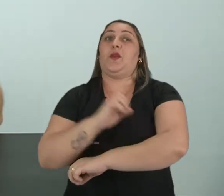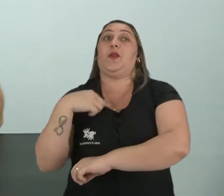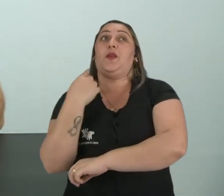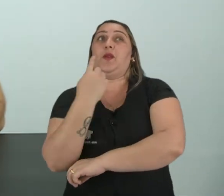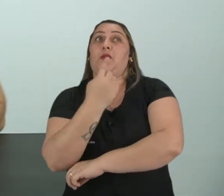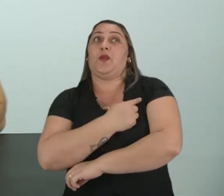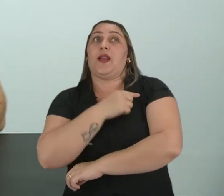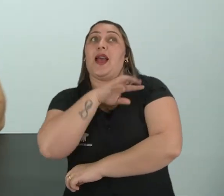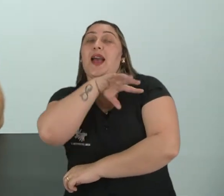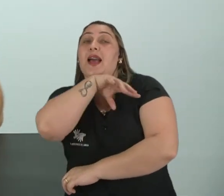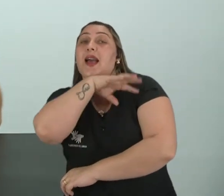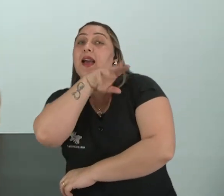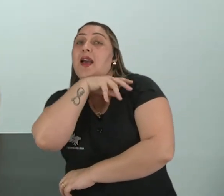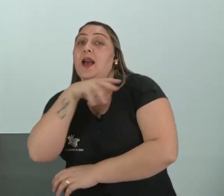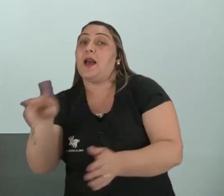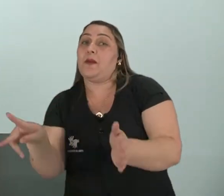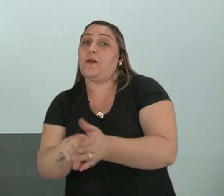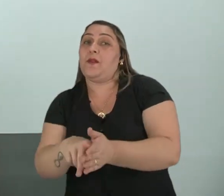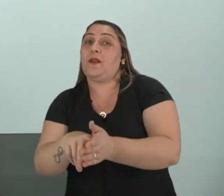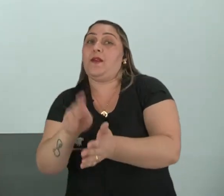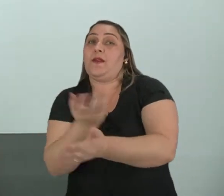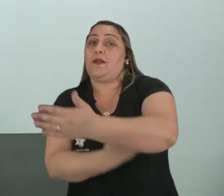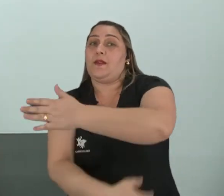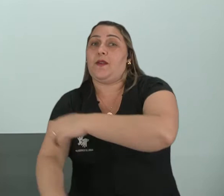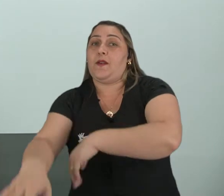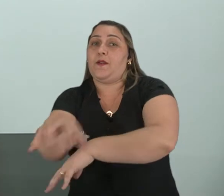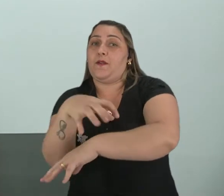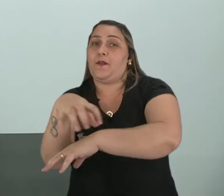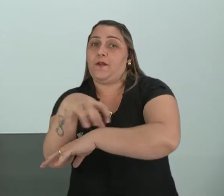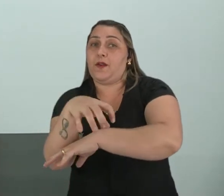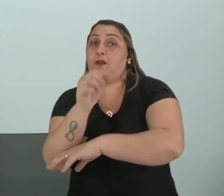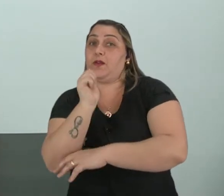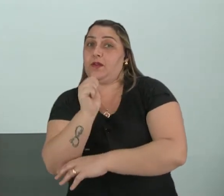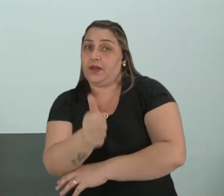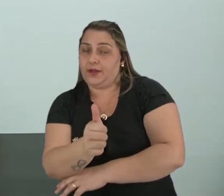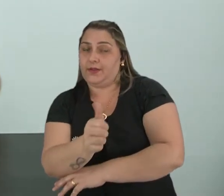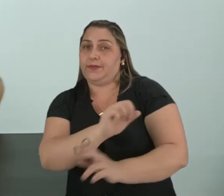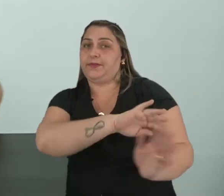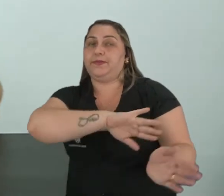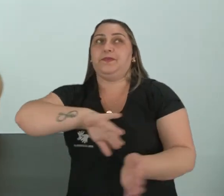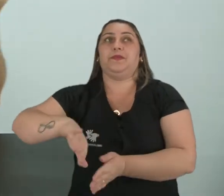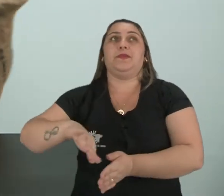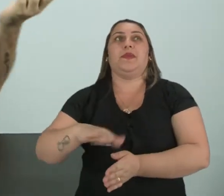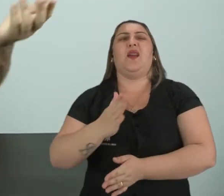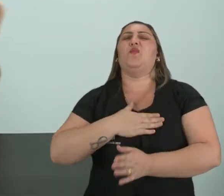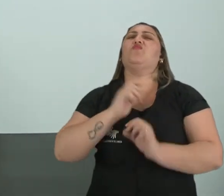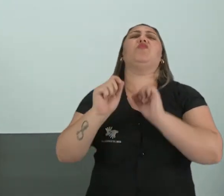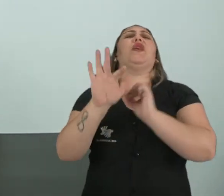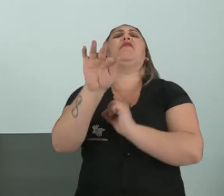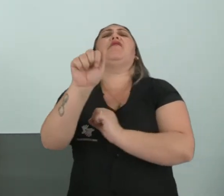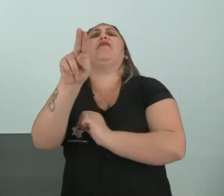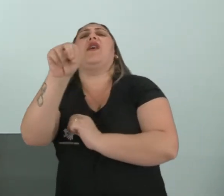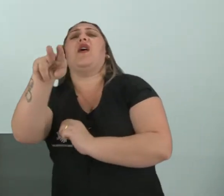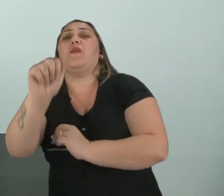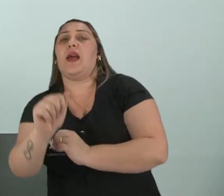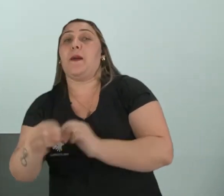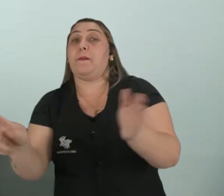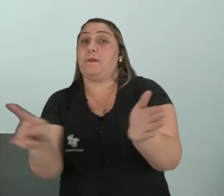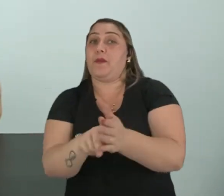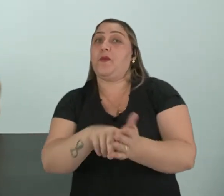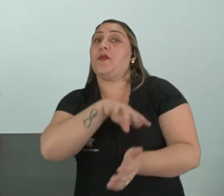nossos animais, da nossa fauna, ok? Então, quando falar em fauna... Ah, a minha fauna. O é é fauna? Fauna são os